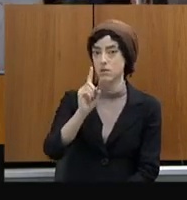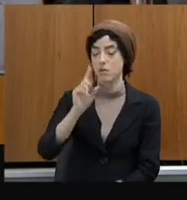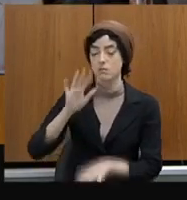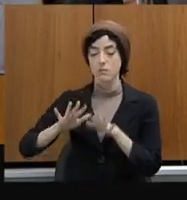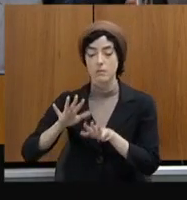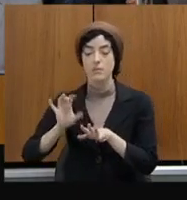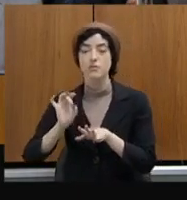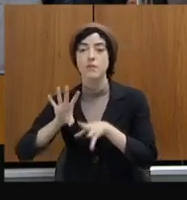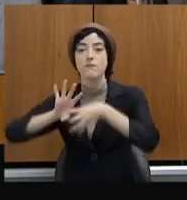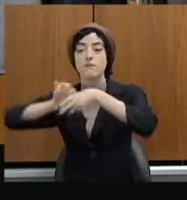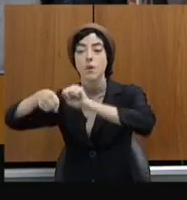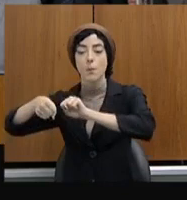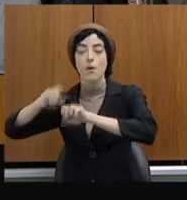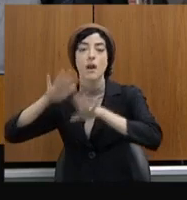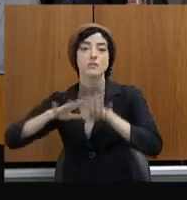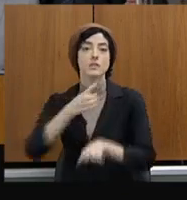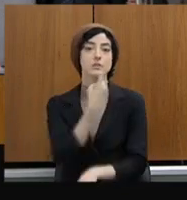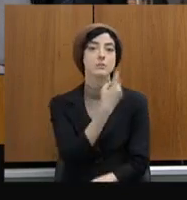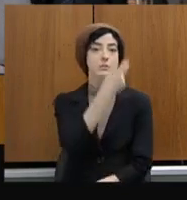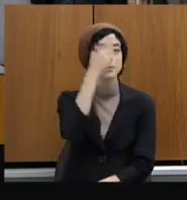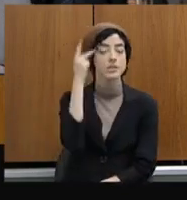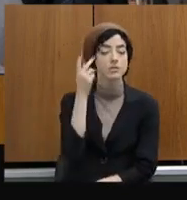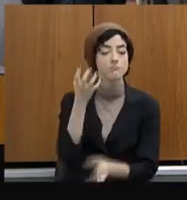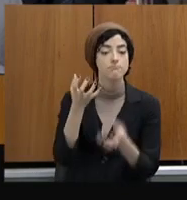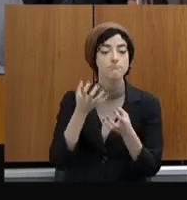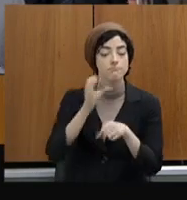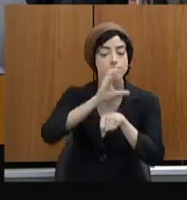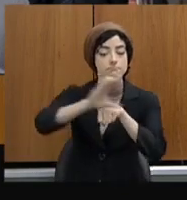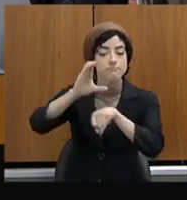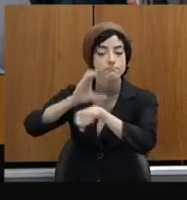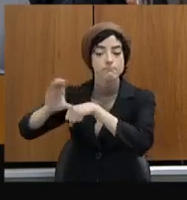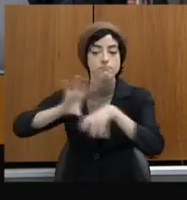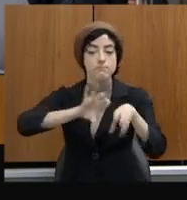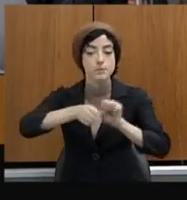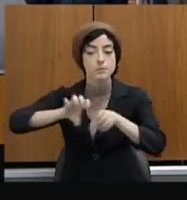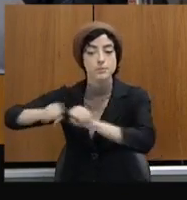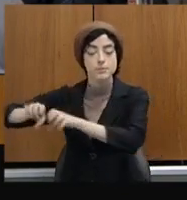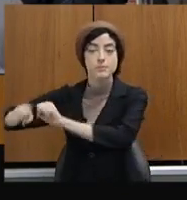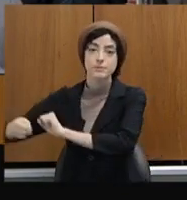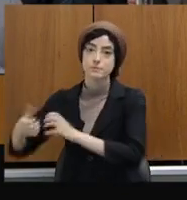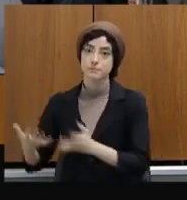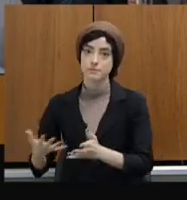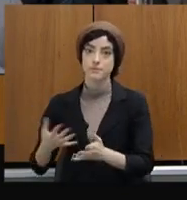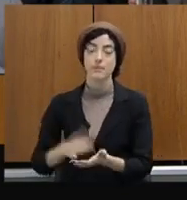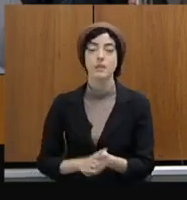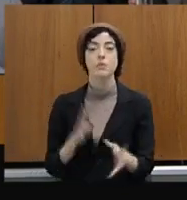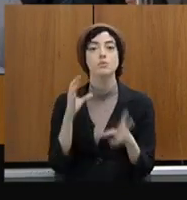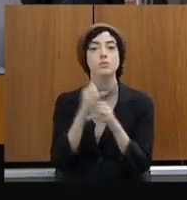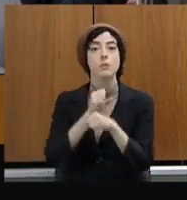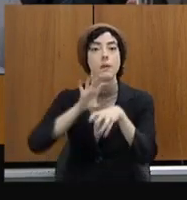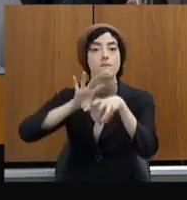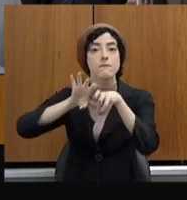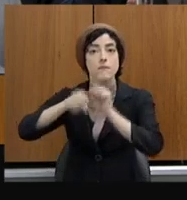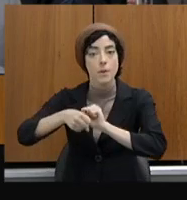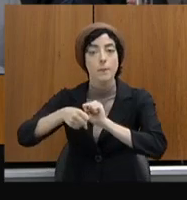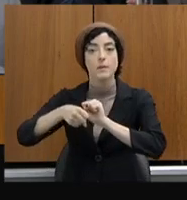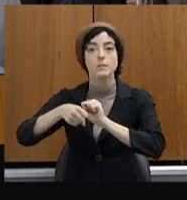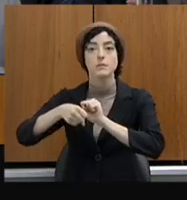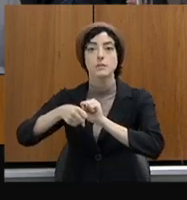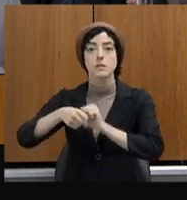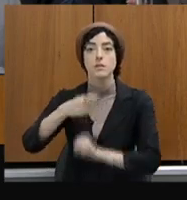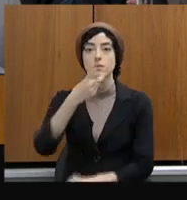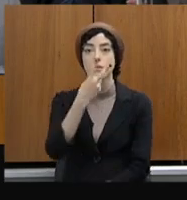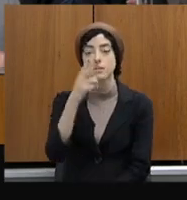fizemos ainda um estúdio EAD na Academia de Polícia, referência para